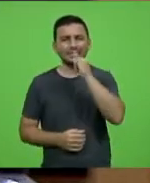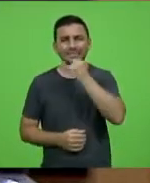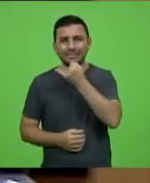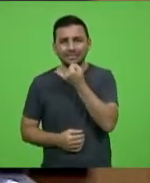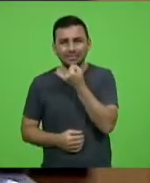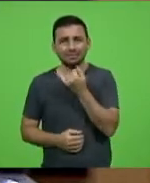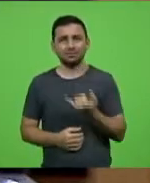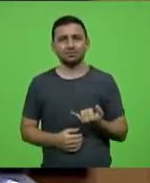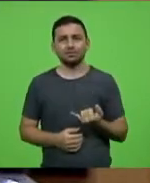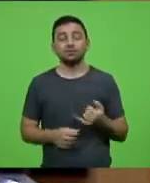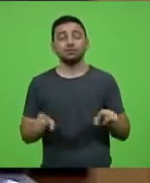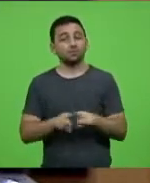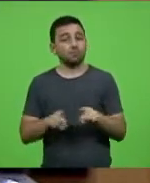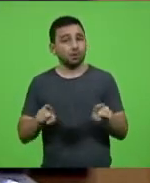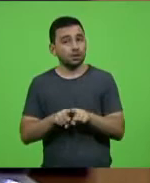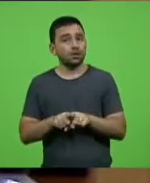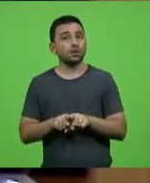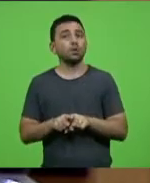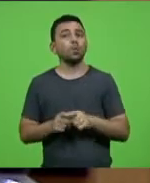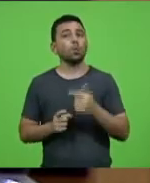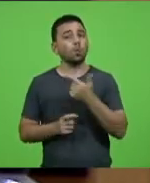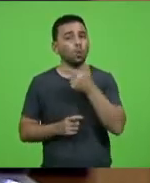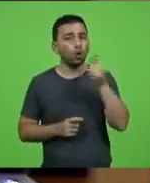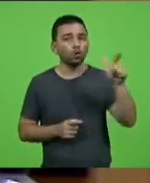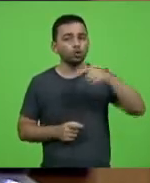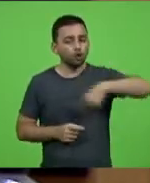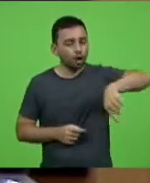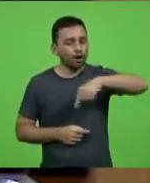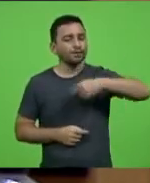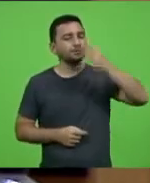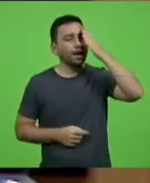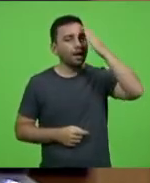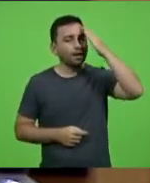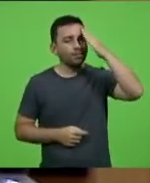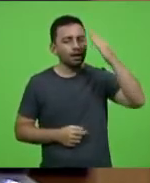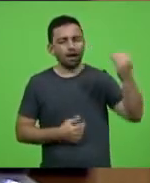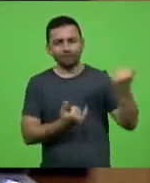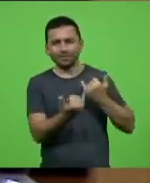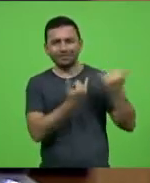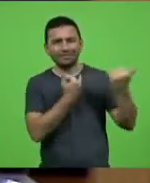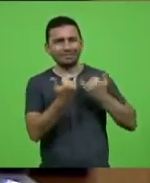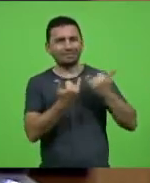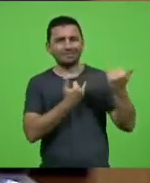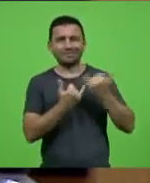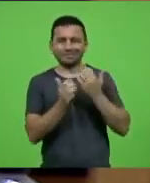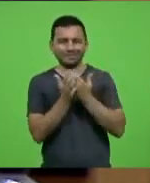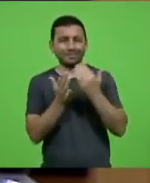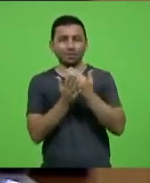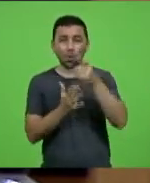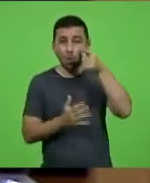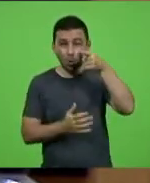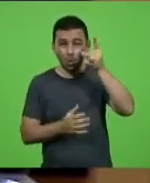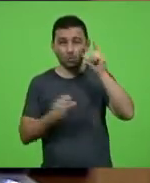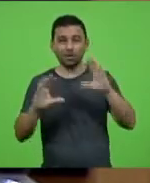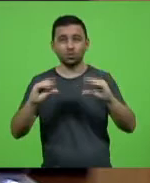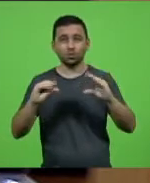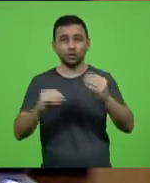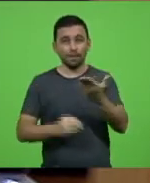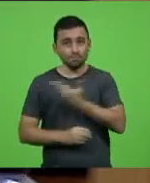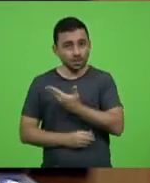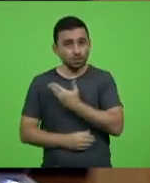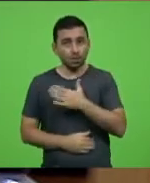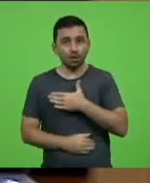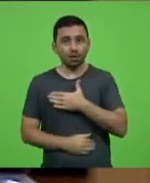os casos que nós, como deputado, recebemos de pedido. Ontem à noite, um amigo meu,